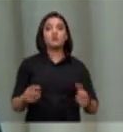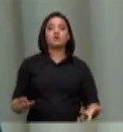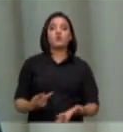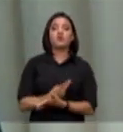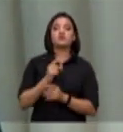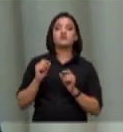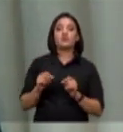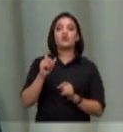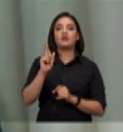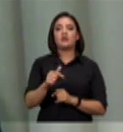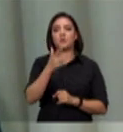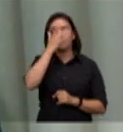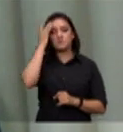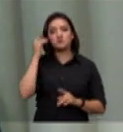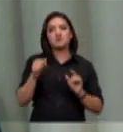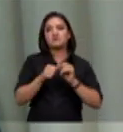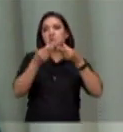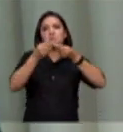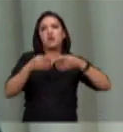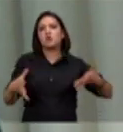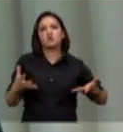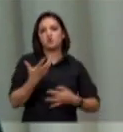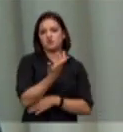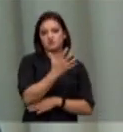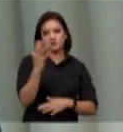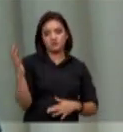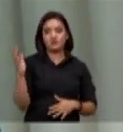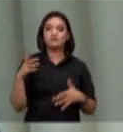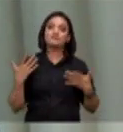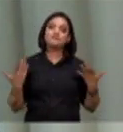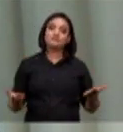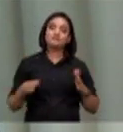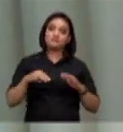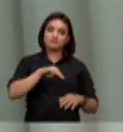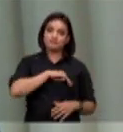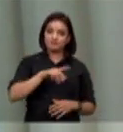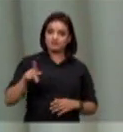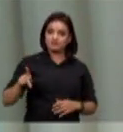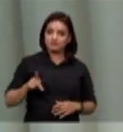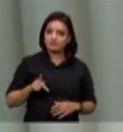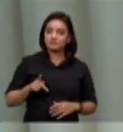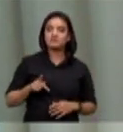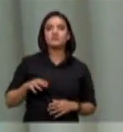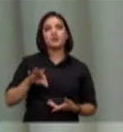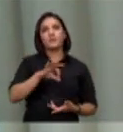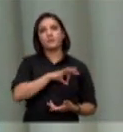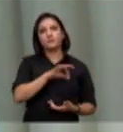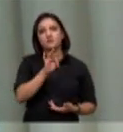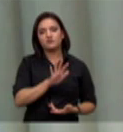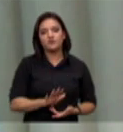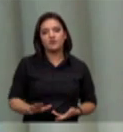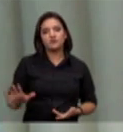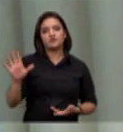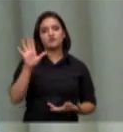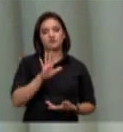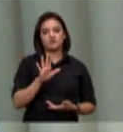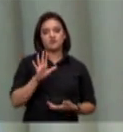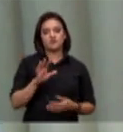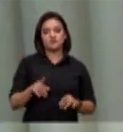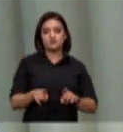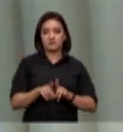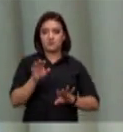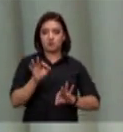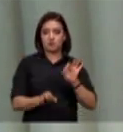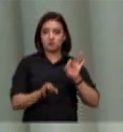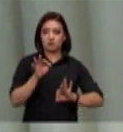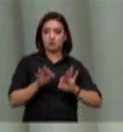como alguém que produz danos ao meio ambiente então o ministério público a polícia federal e a